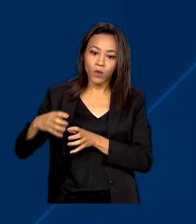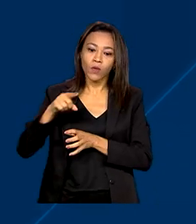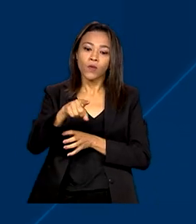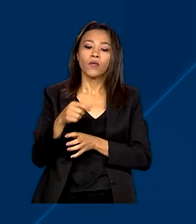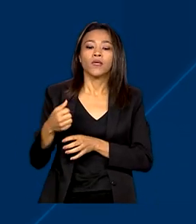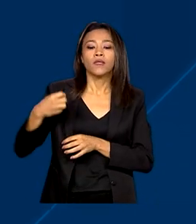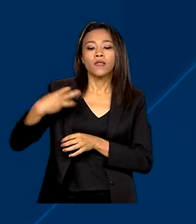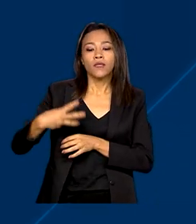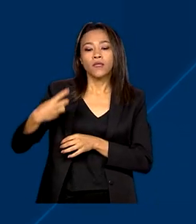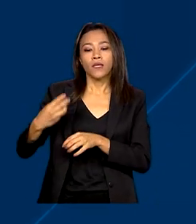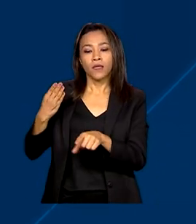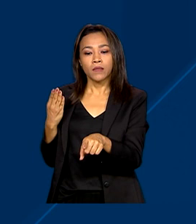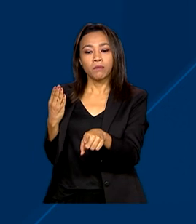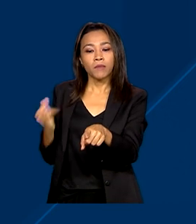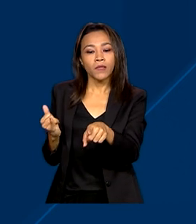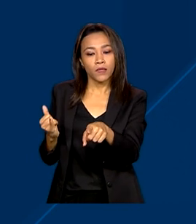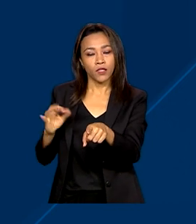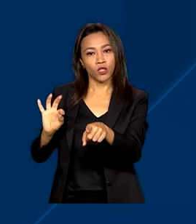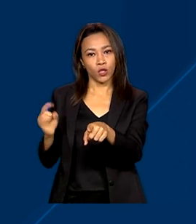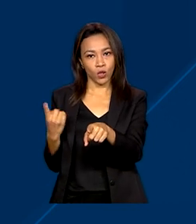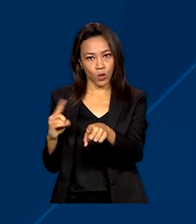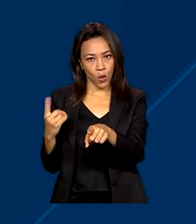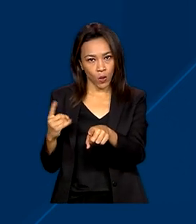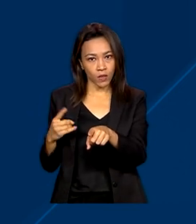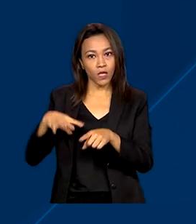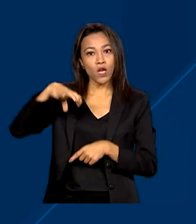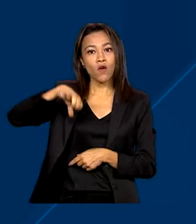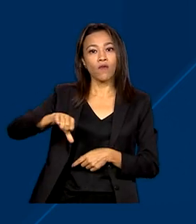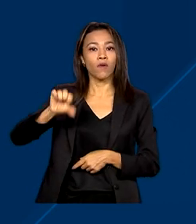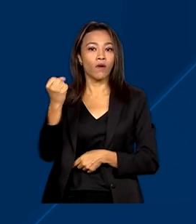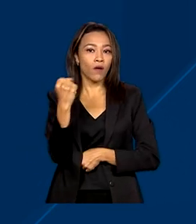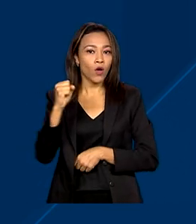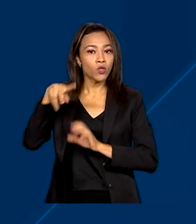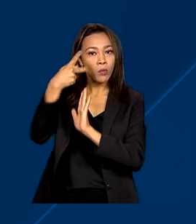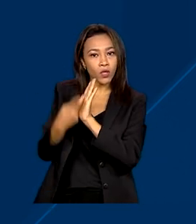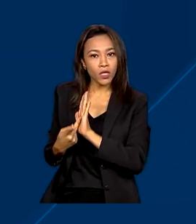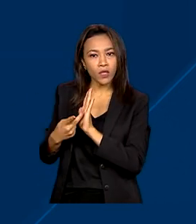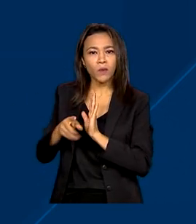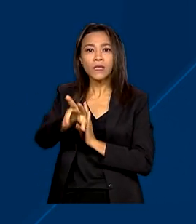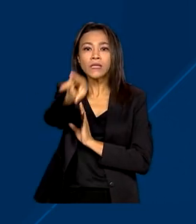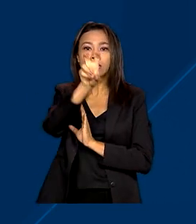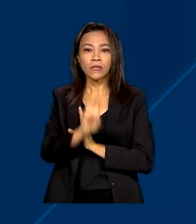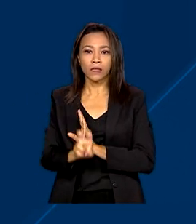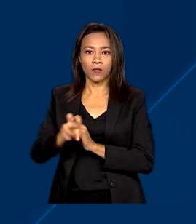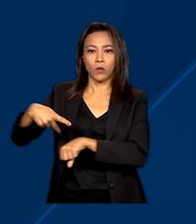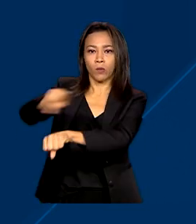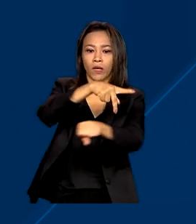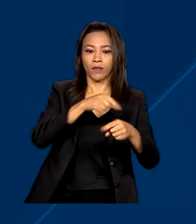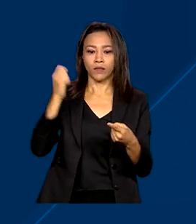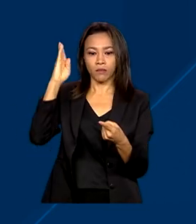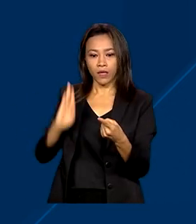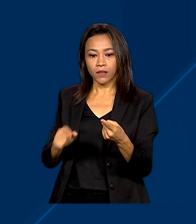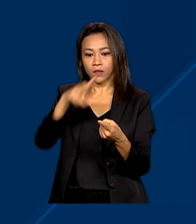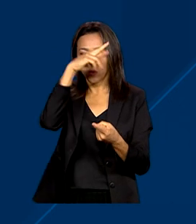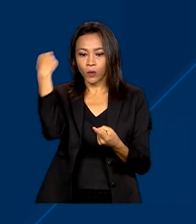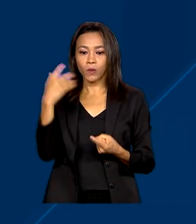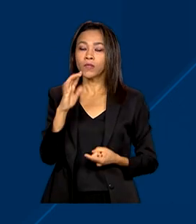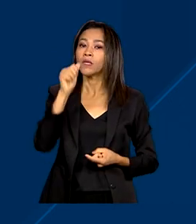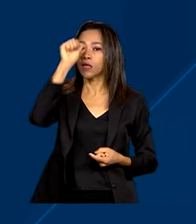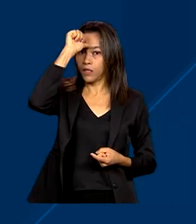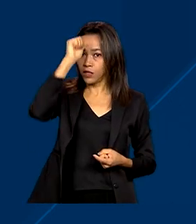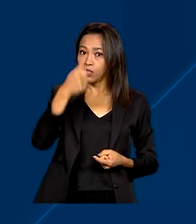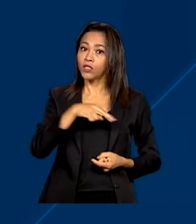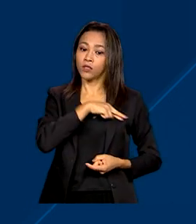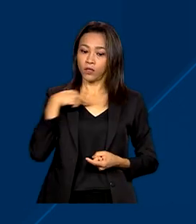bilhões de dólares em 98 projetos nos cinco países membros, Brasil, Rússia, Índia, China